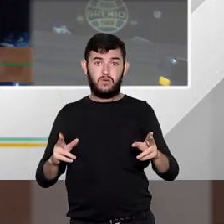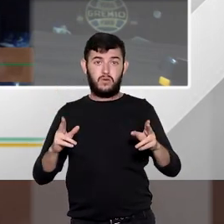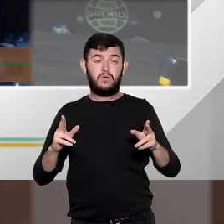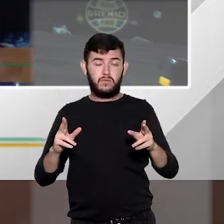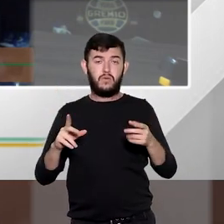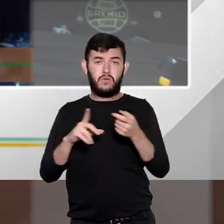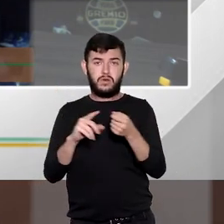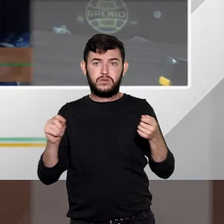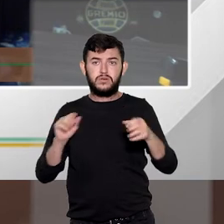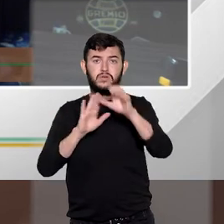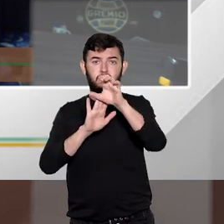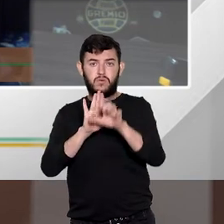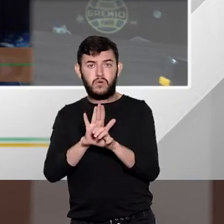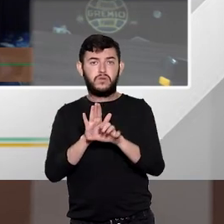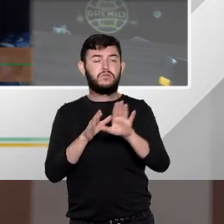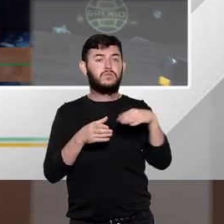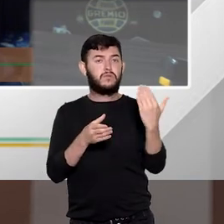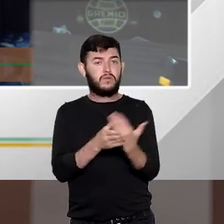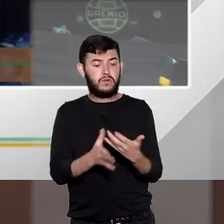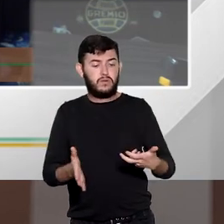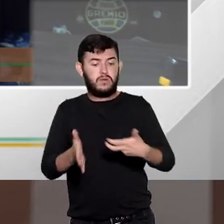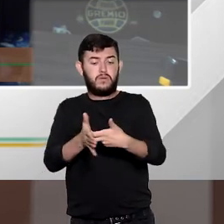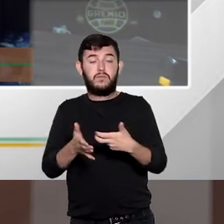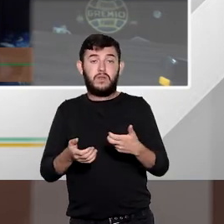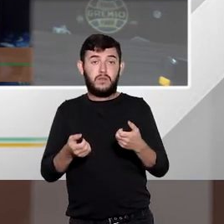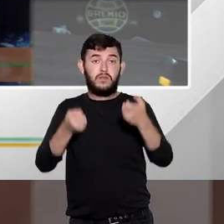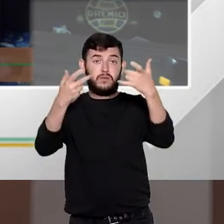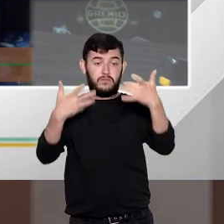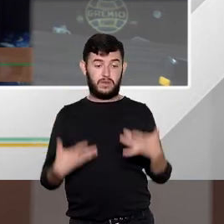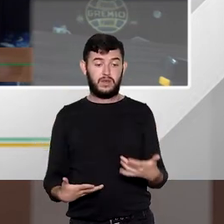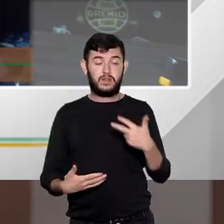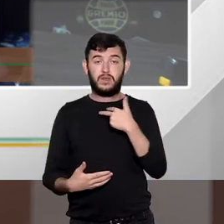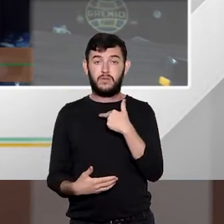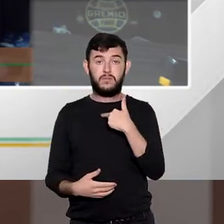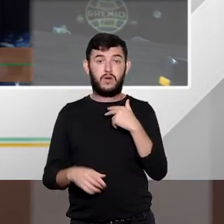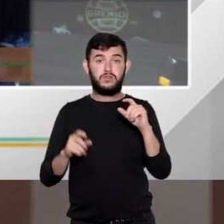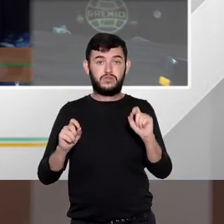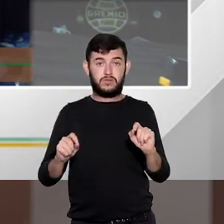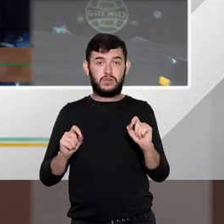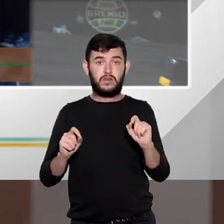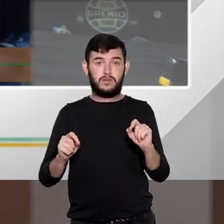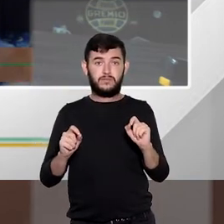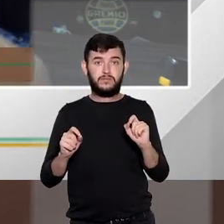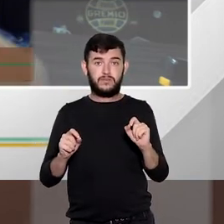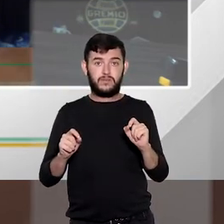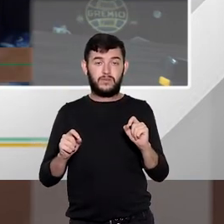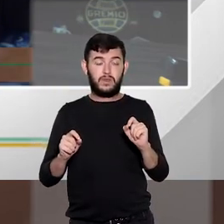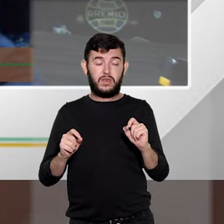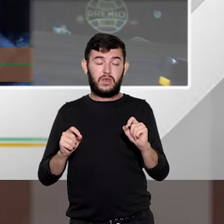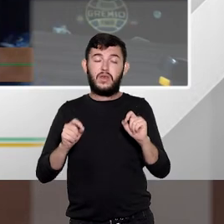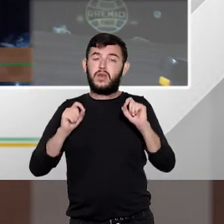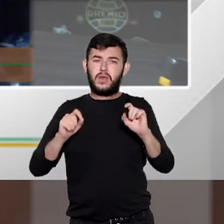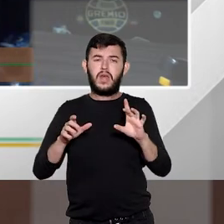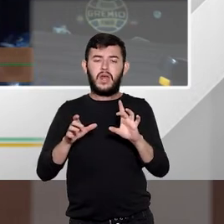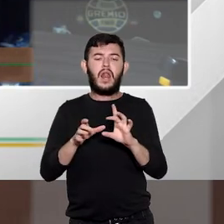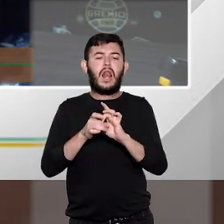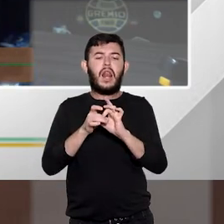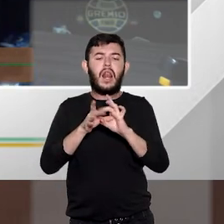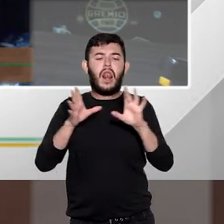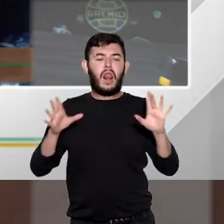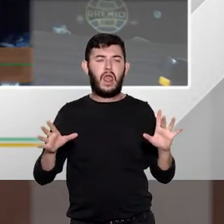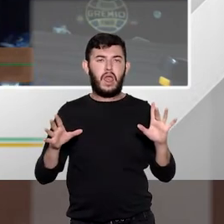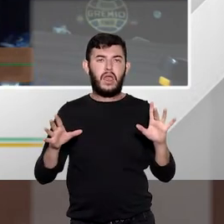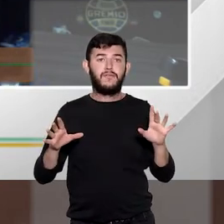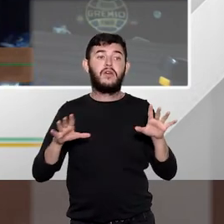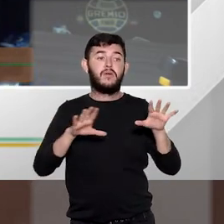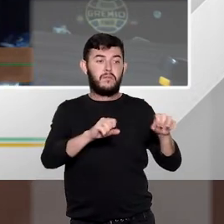de regra ele não tem direito de substituir a pena privativa de liberdade por restritiva de direitos agora se o sujeito ele